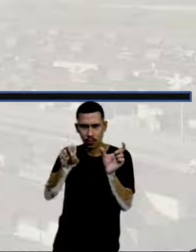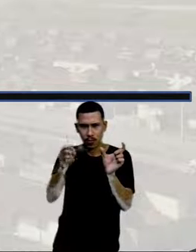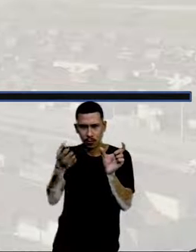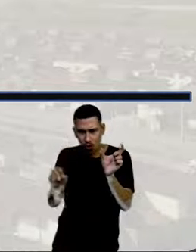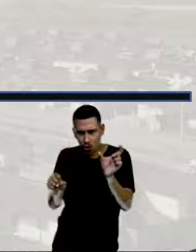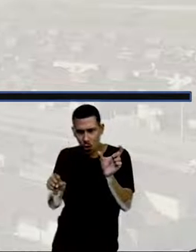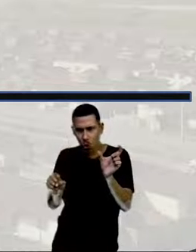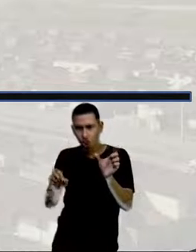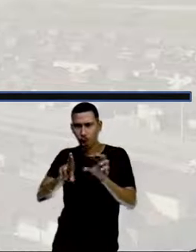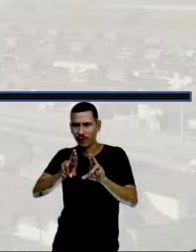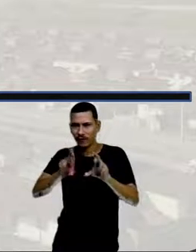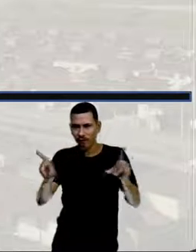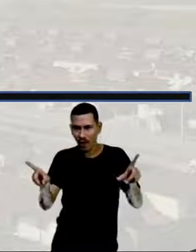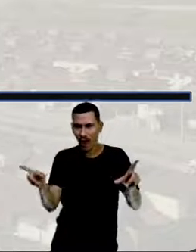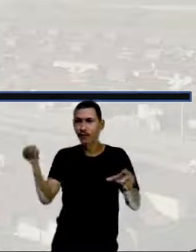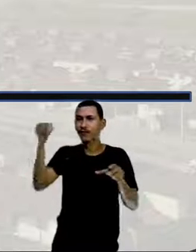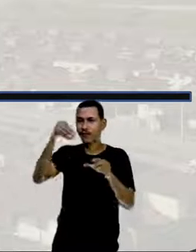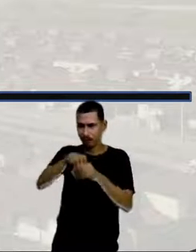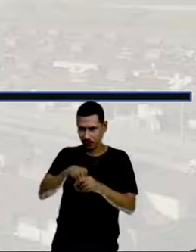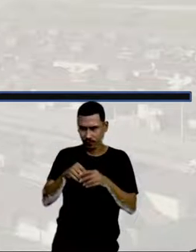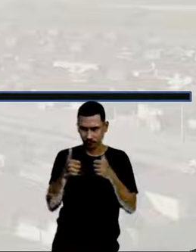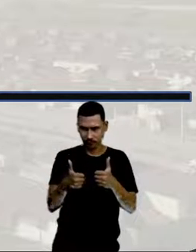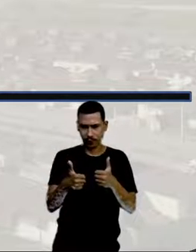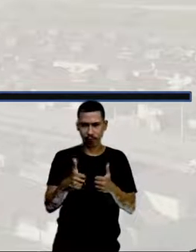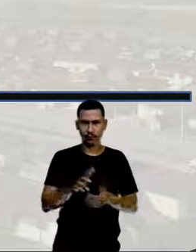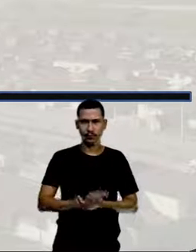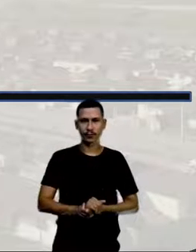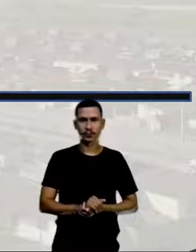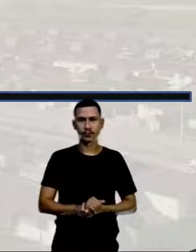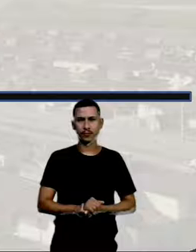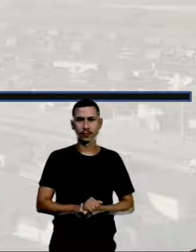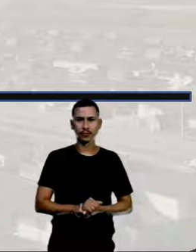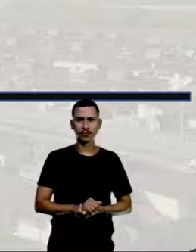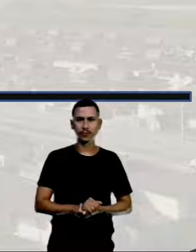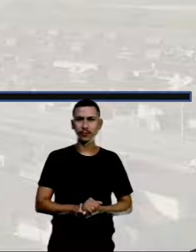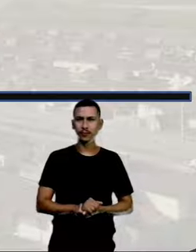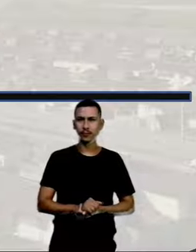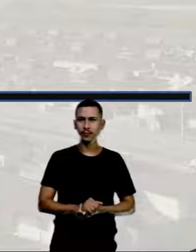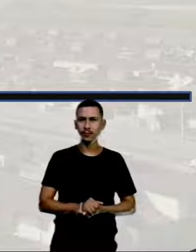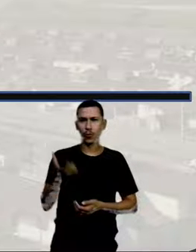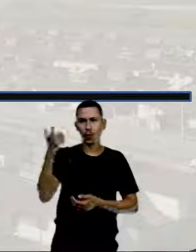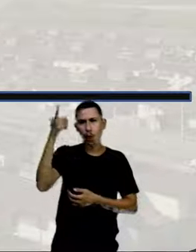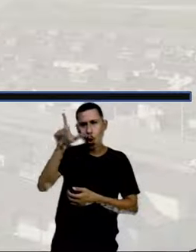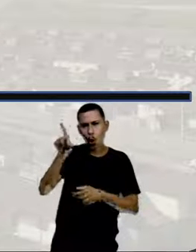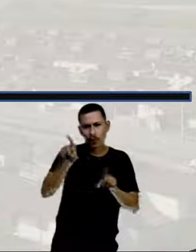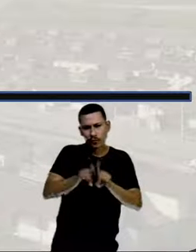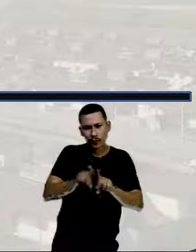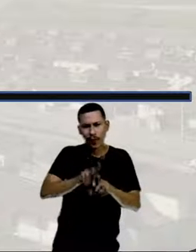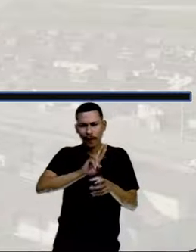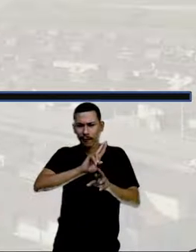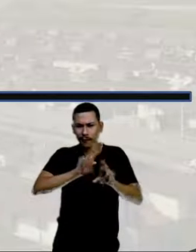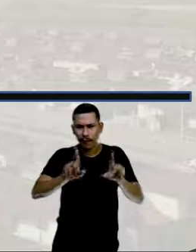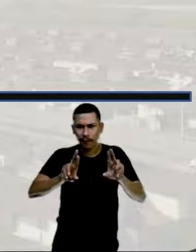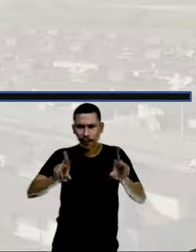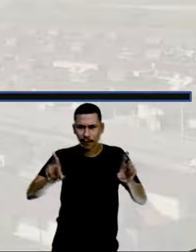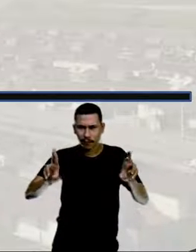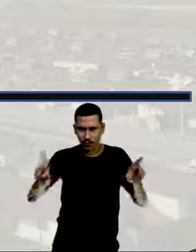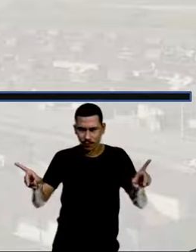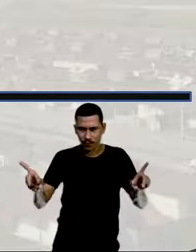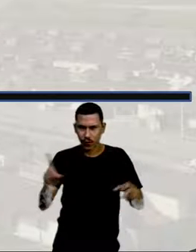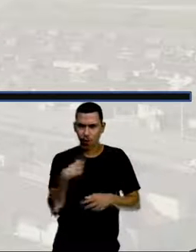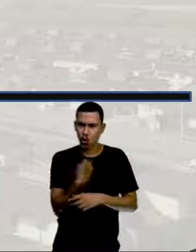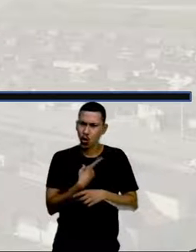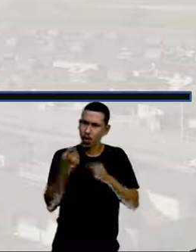internos. Tá bom? E também tem esses outros alternos, aí, que